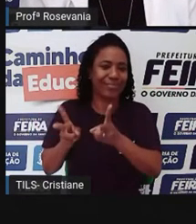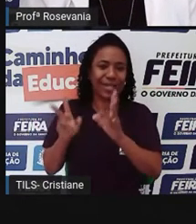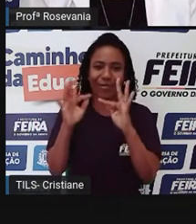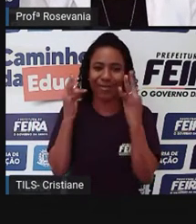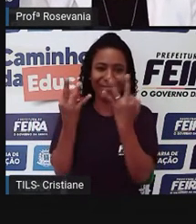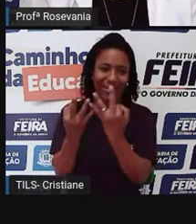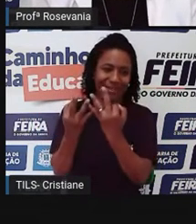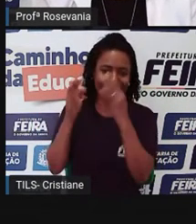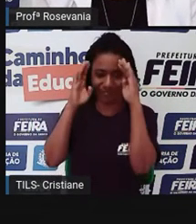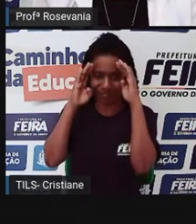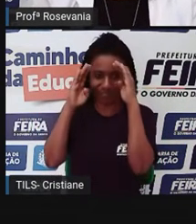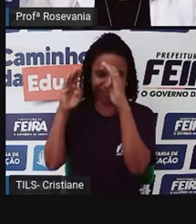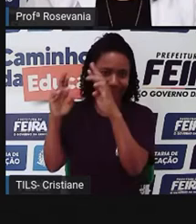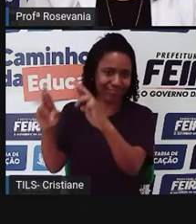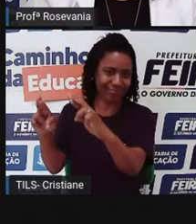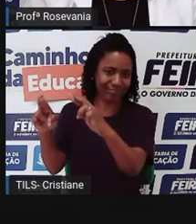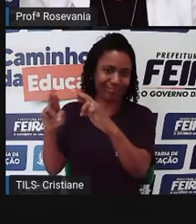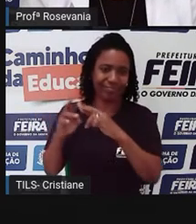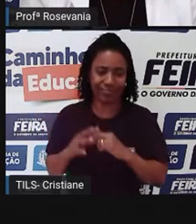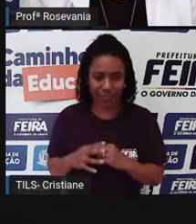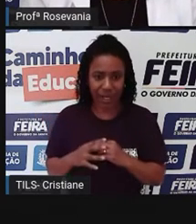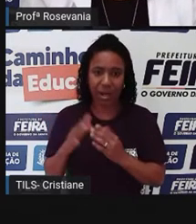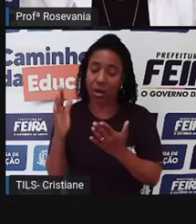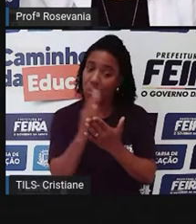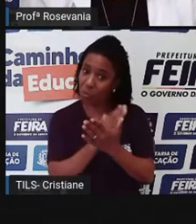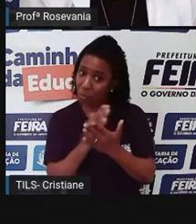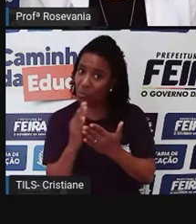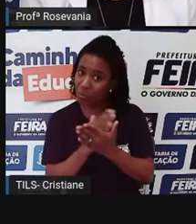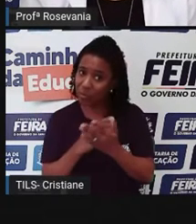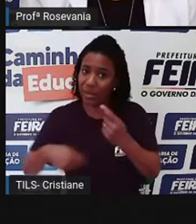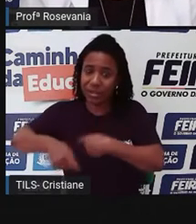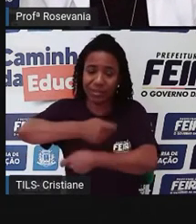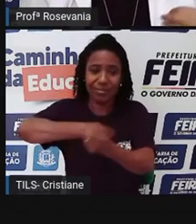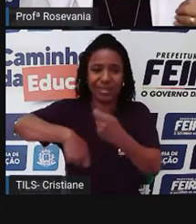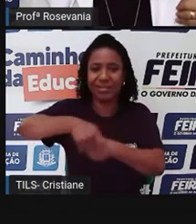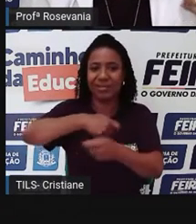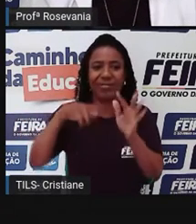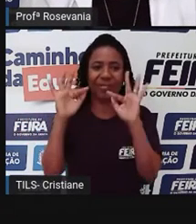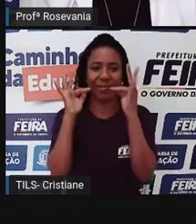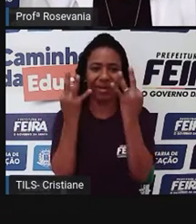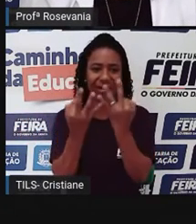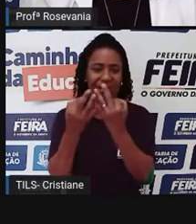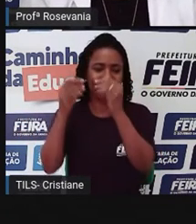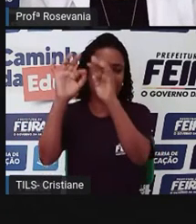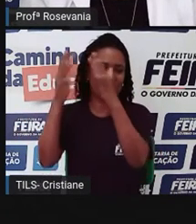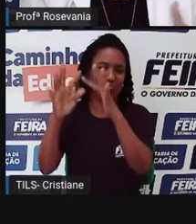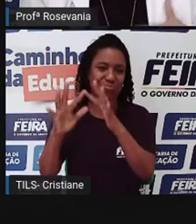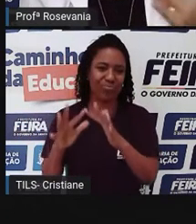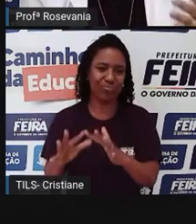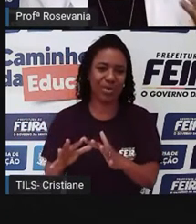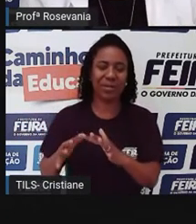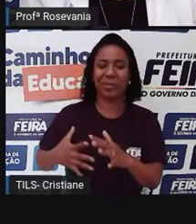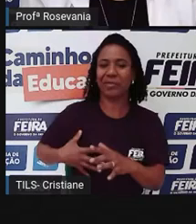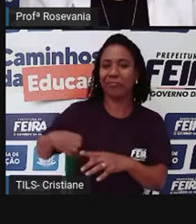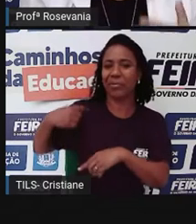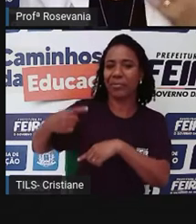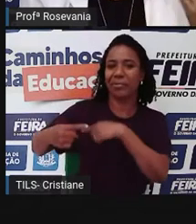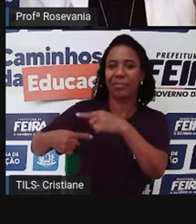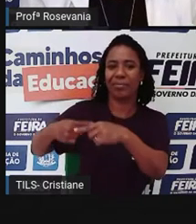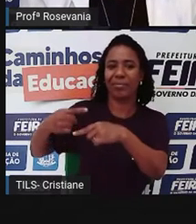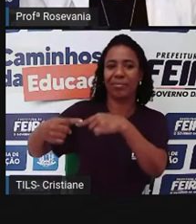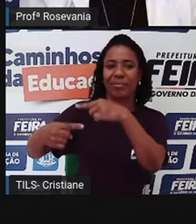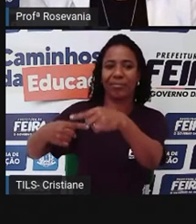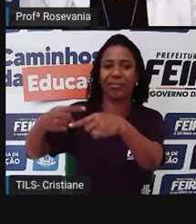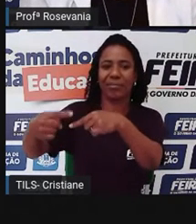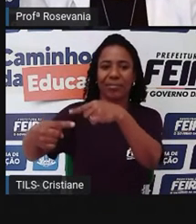empresas dessas, infelizmente, não vão para frente, ou até mesmo não sobrevivem à terceira geração, às vezes não sobrevive nem